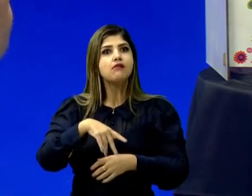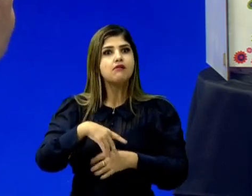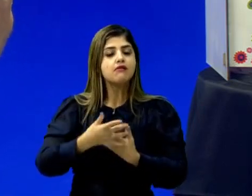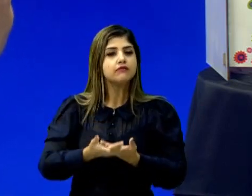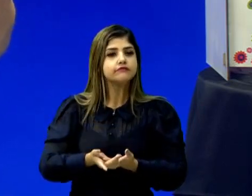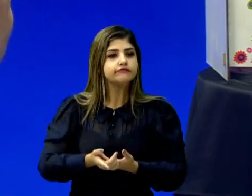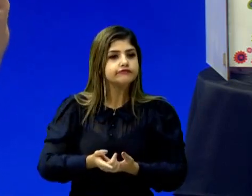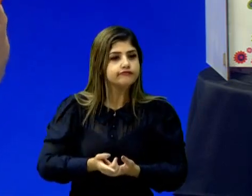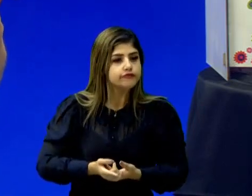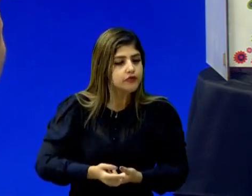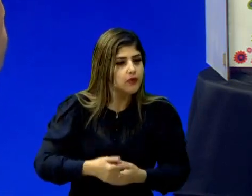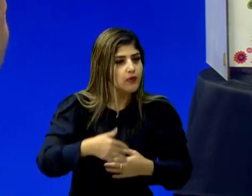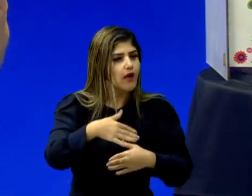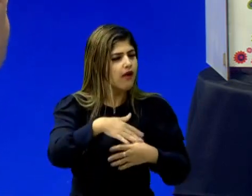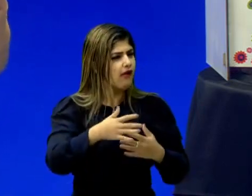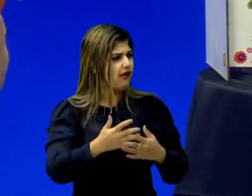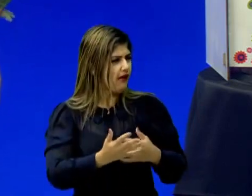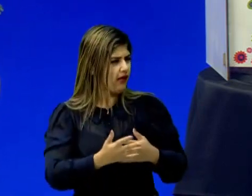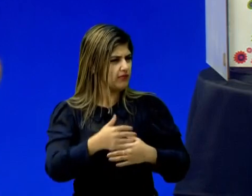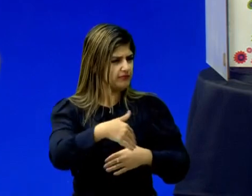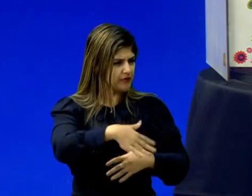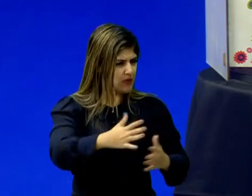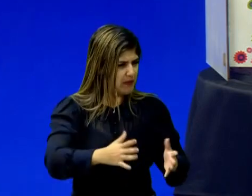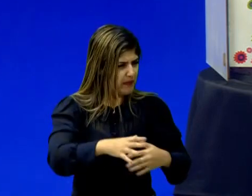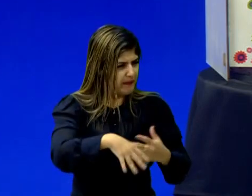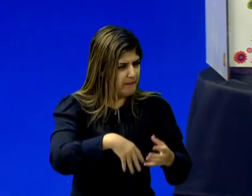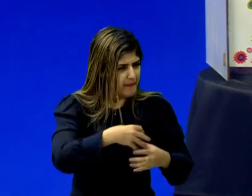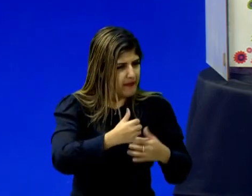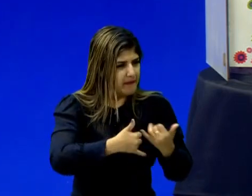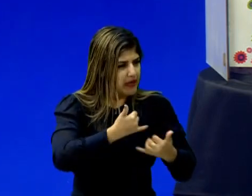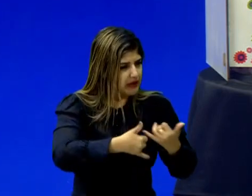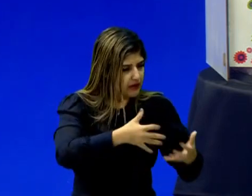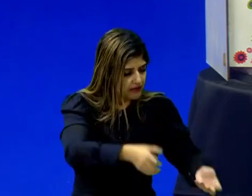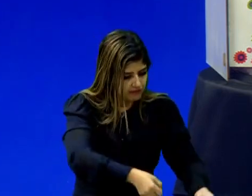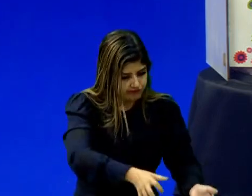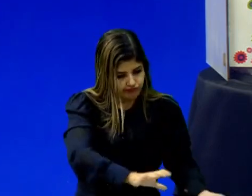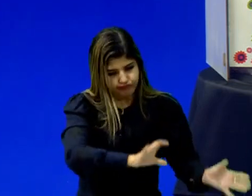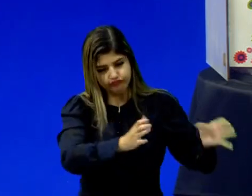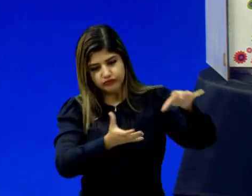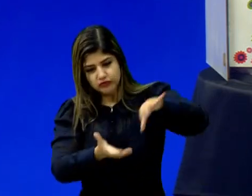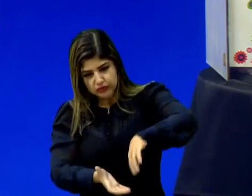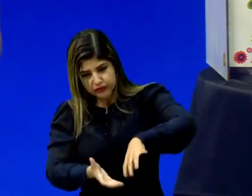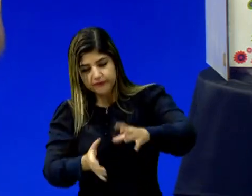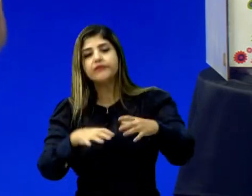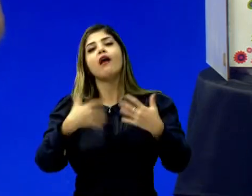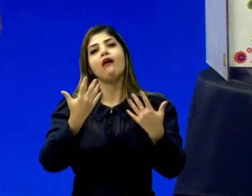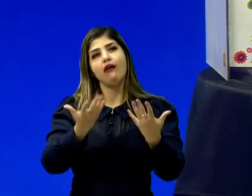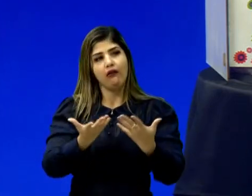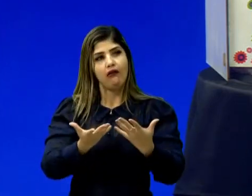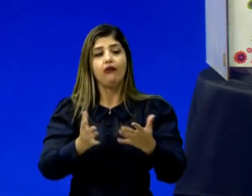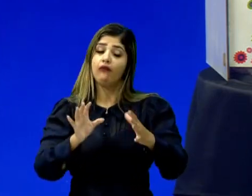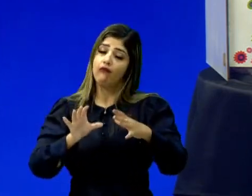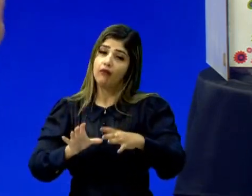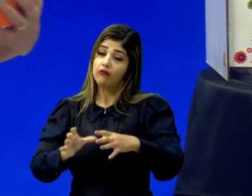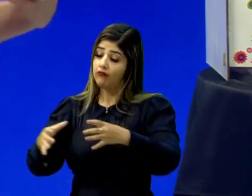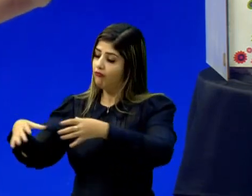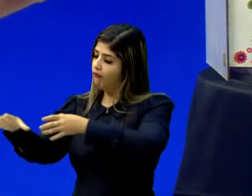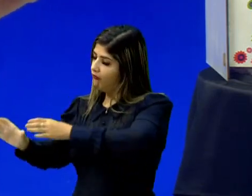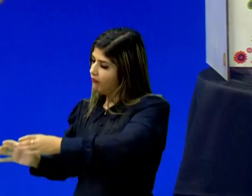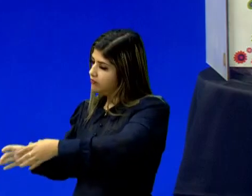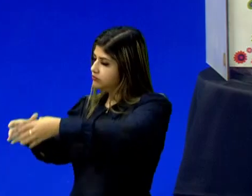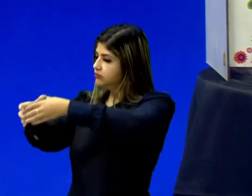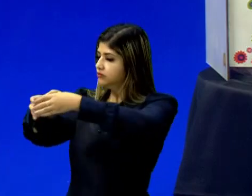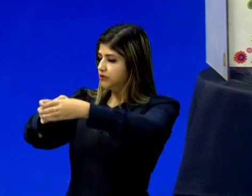pegou uma caixa cheia de brinquedos, tirou os brinquedos da caixa e resolveu colocar a Margarida dentro da